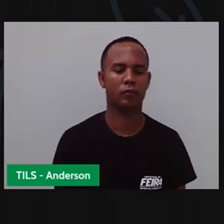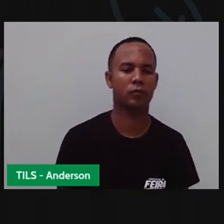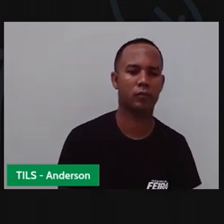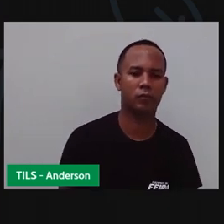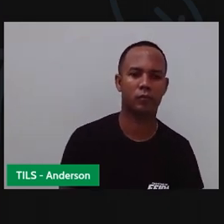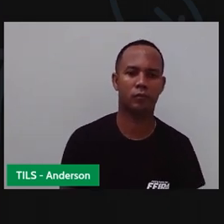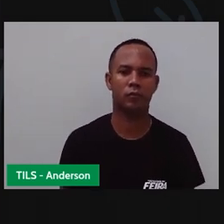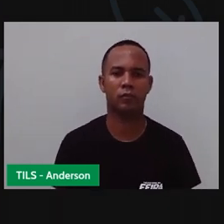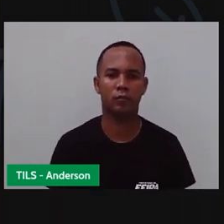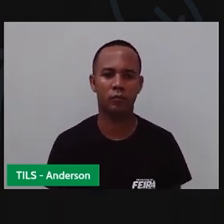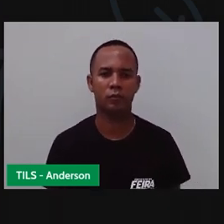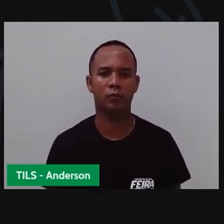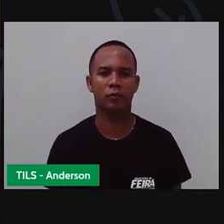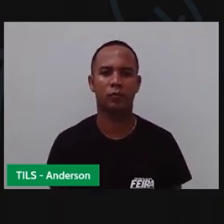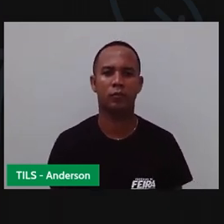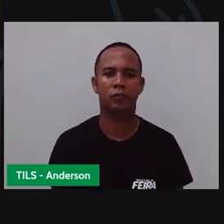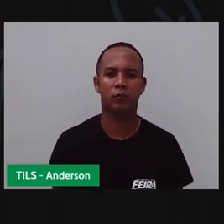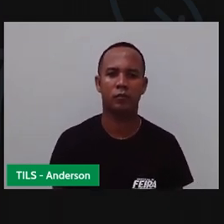Dezesseis.